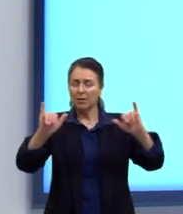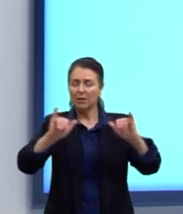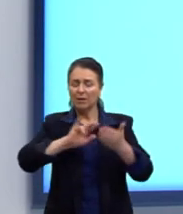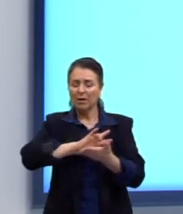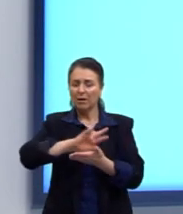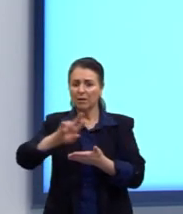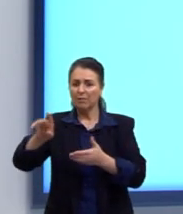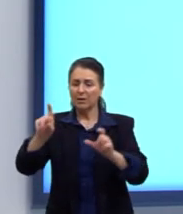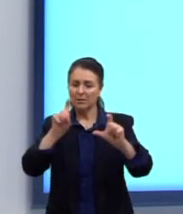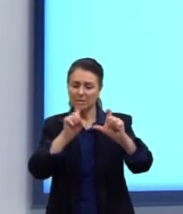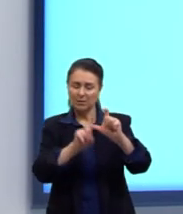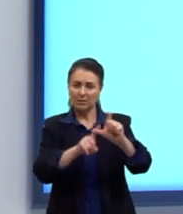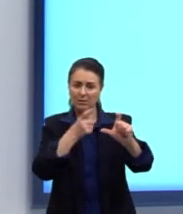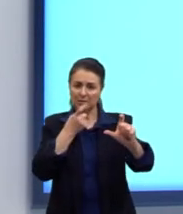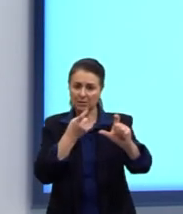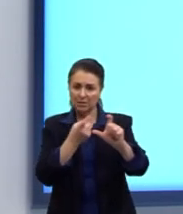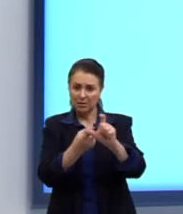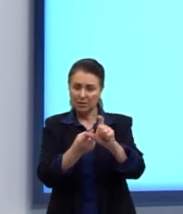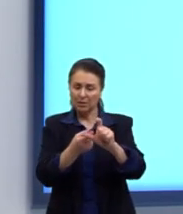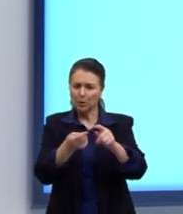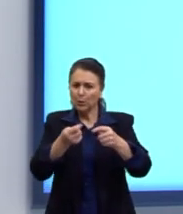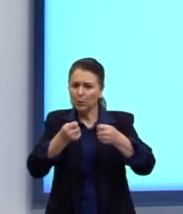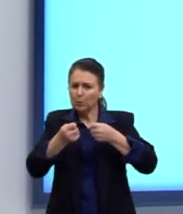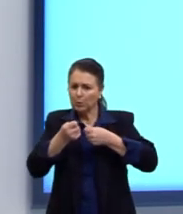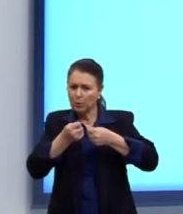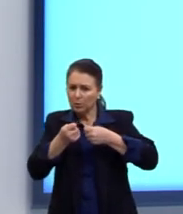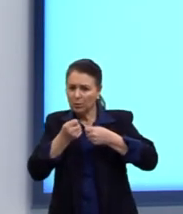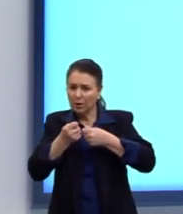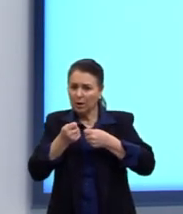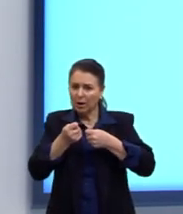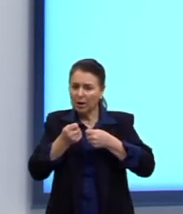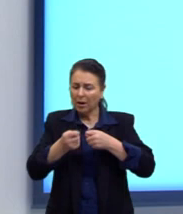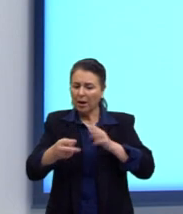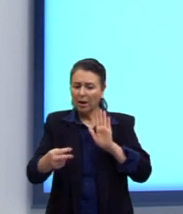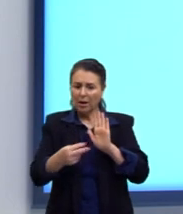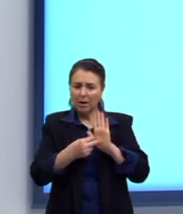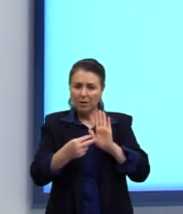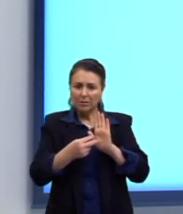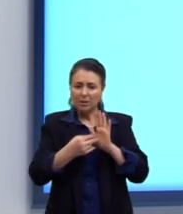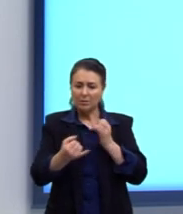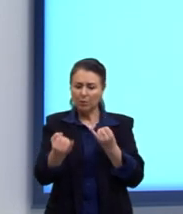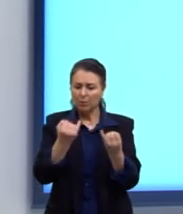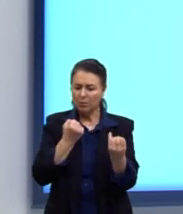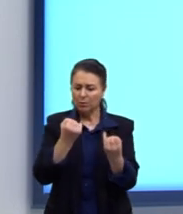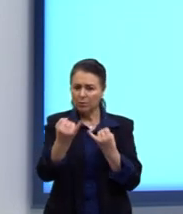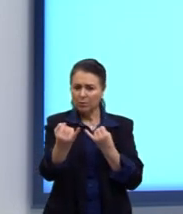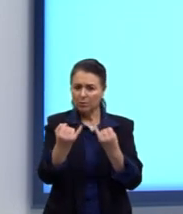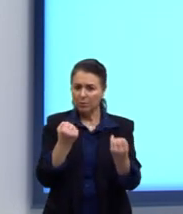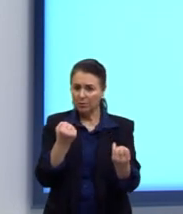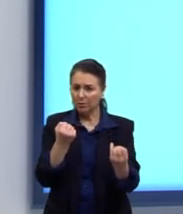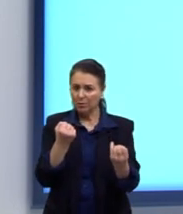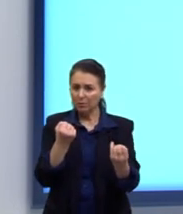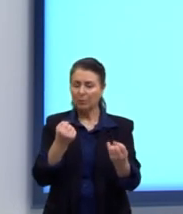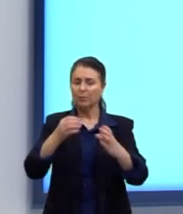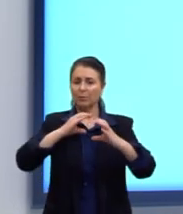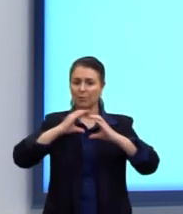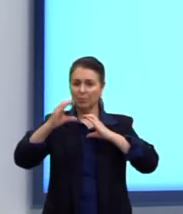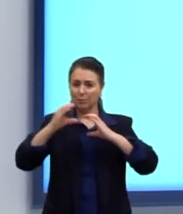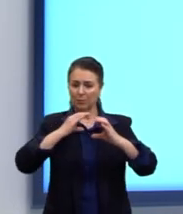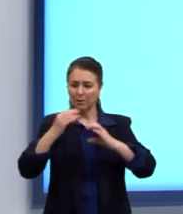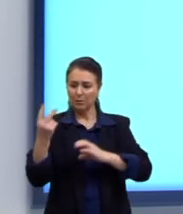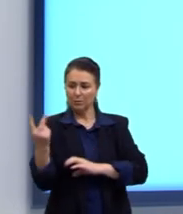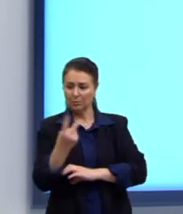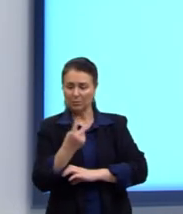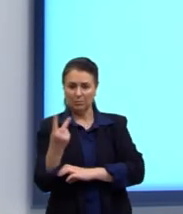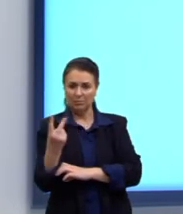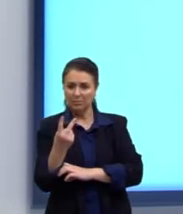idiomáticas existentes e controlar a atenção do interlocutor, ativando o canal de comunicação entre ambos.